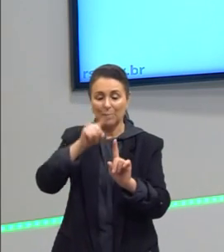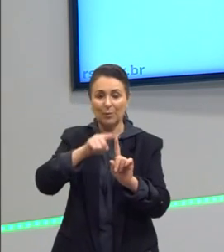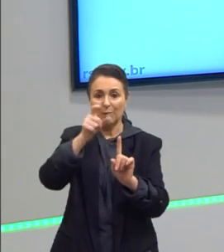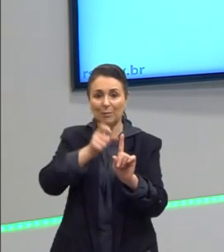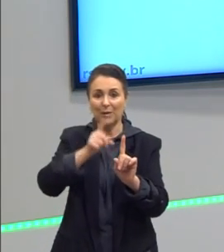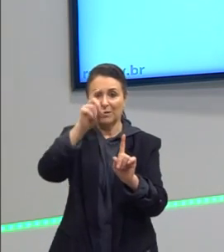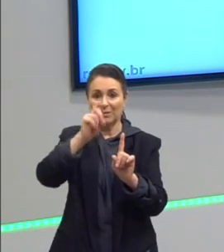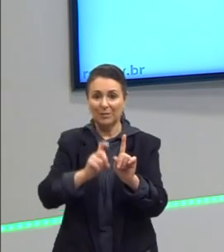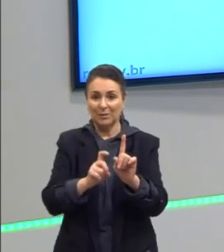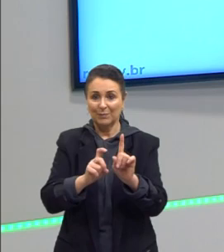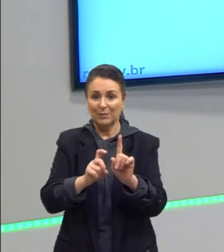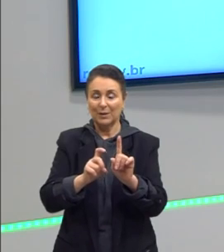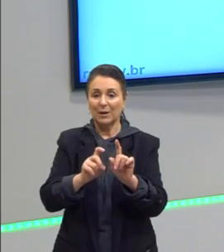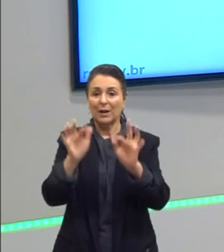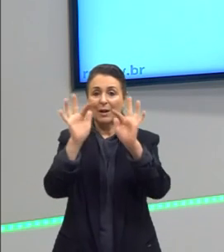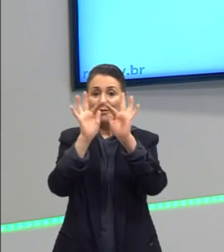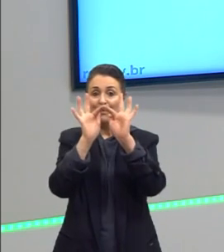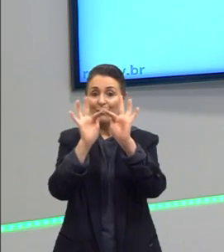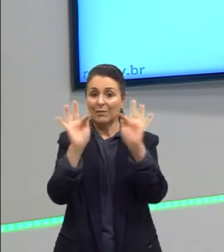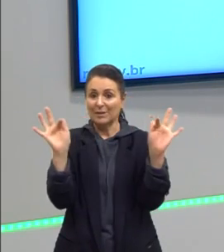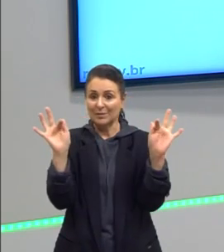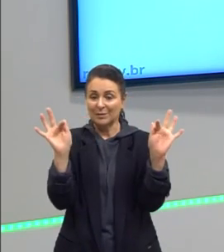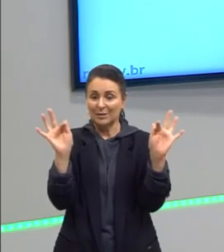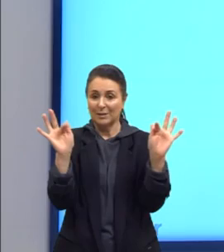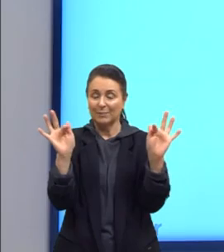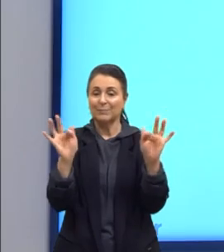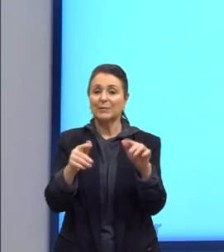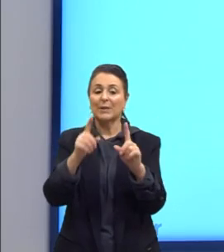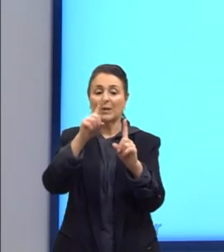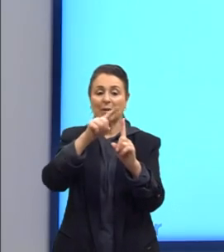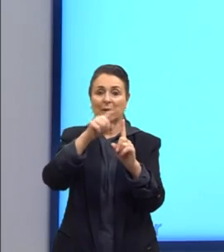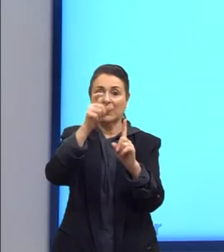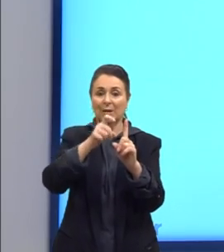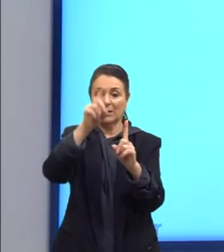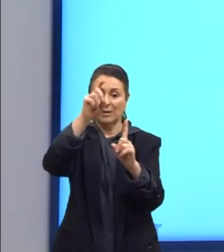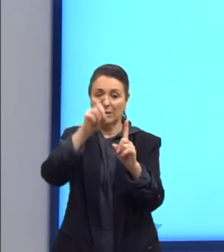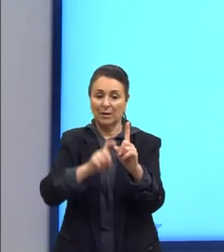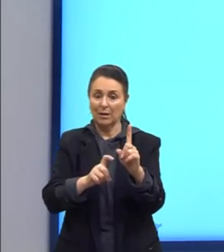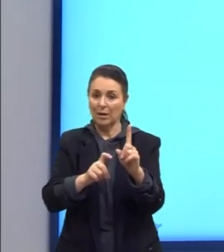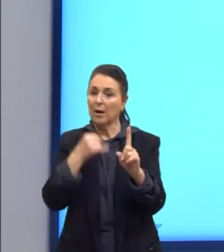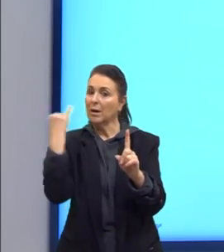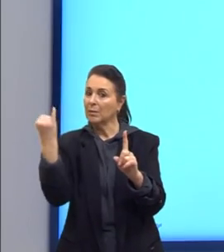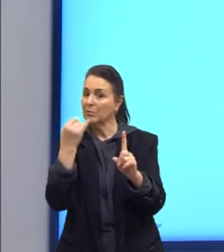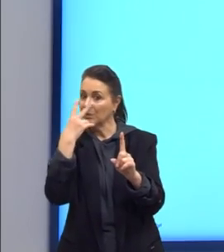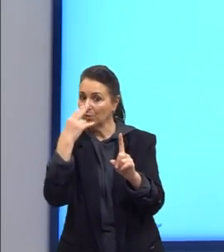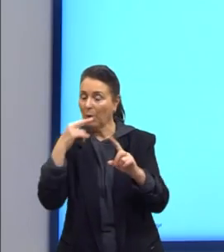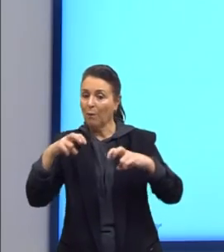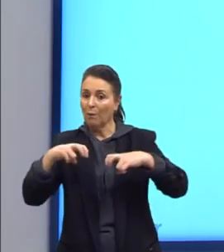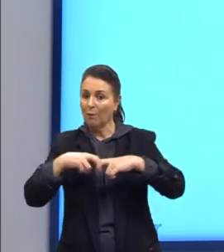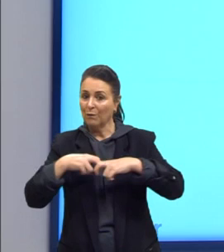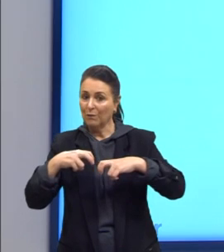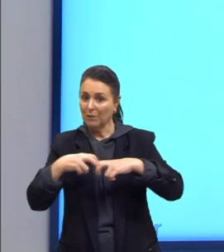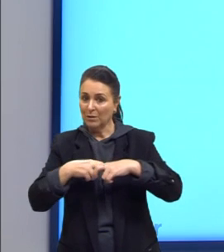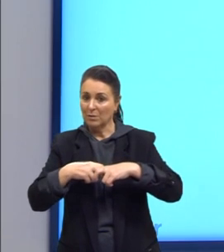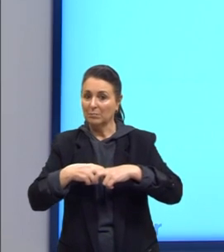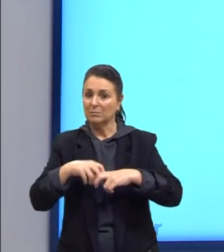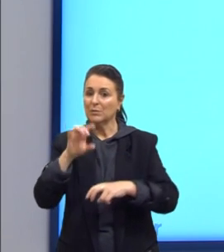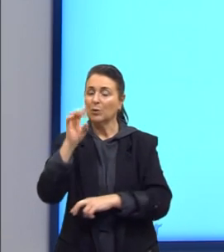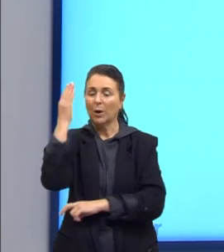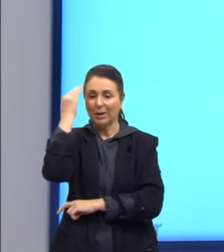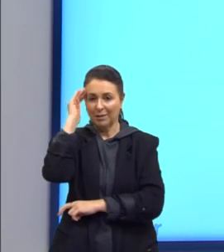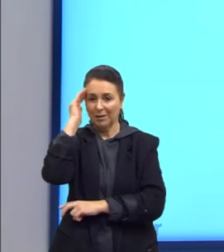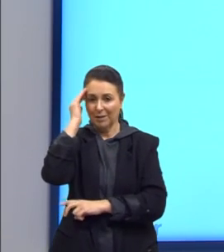Ok? A última frase por aqui. A metafísica é tão importante como a física. Aliás, digo que só entendemos a